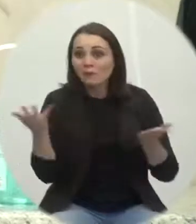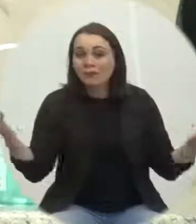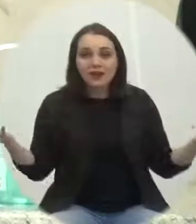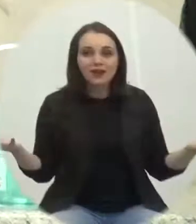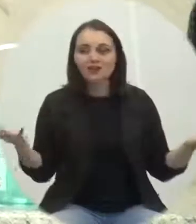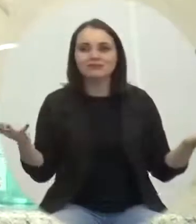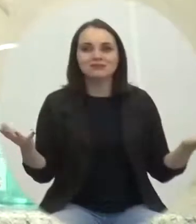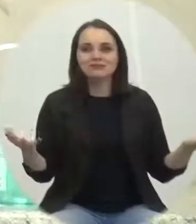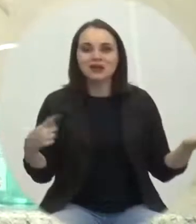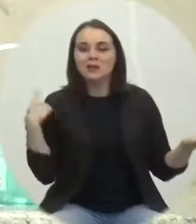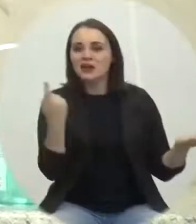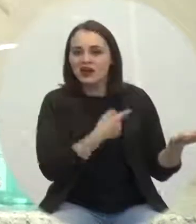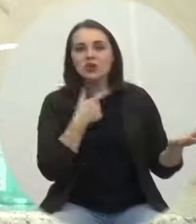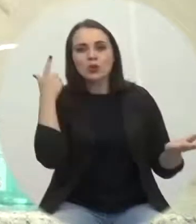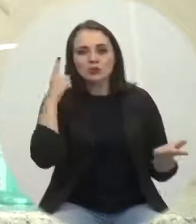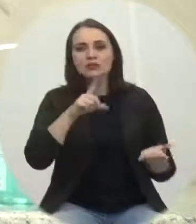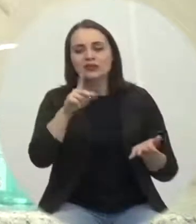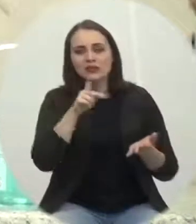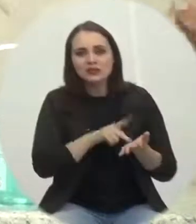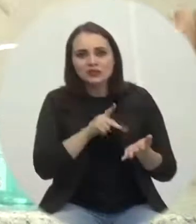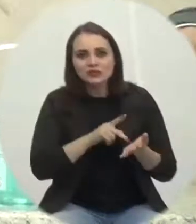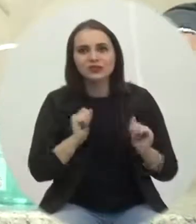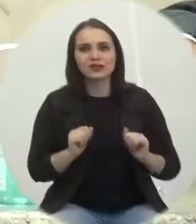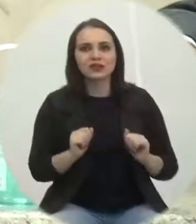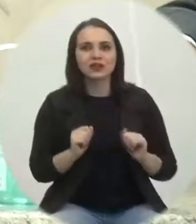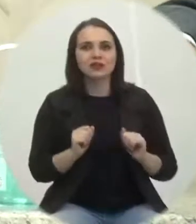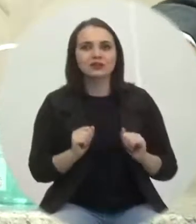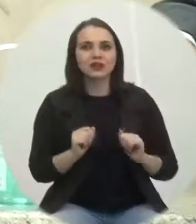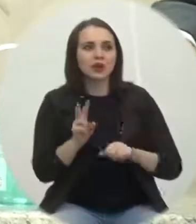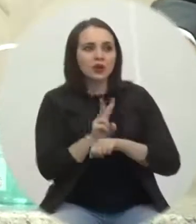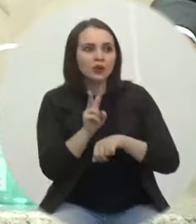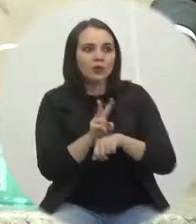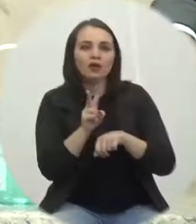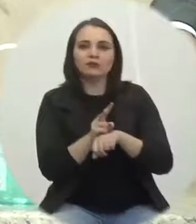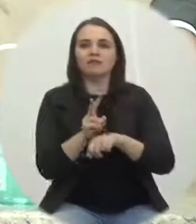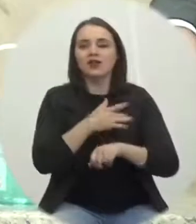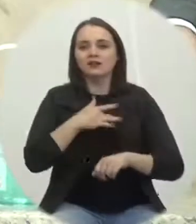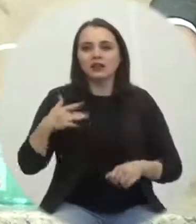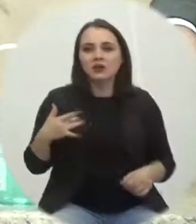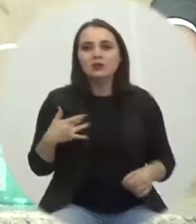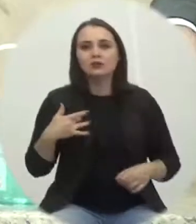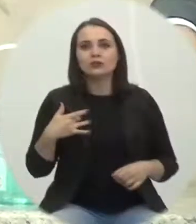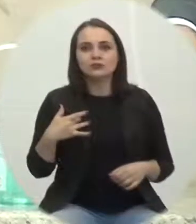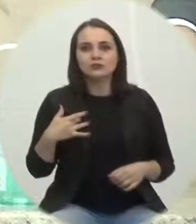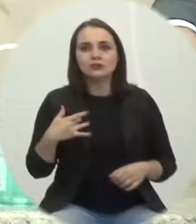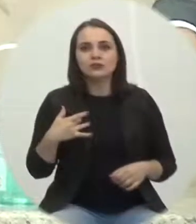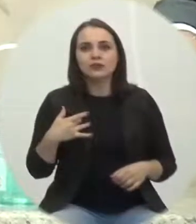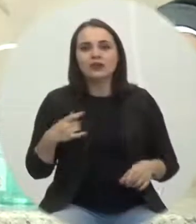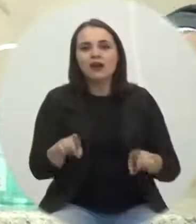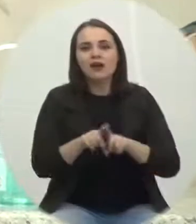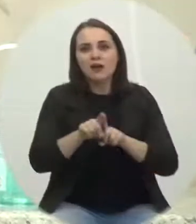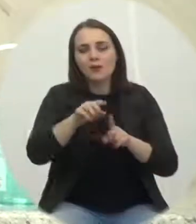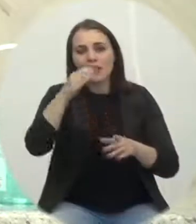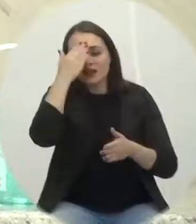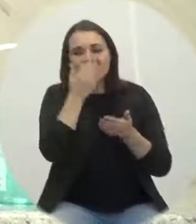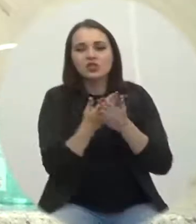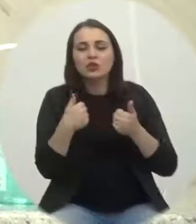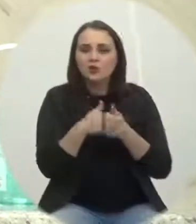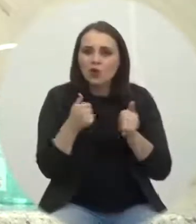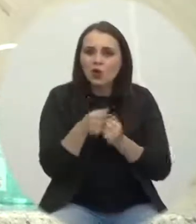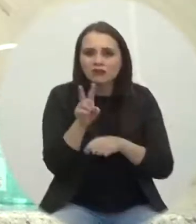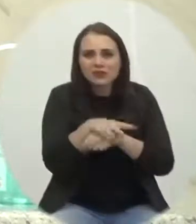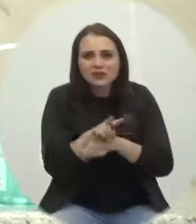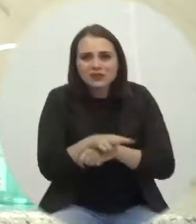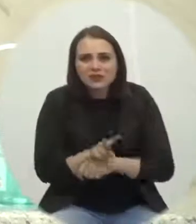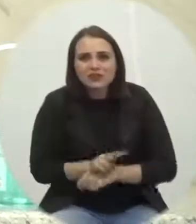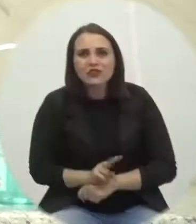para que a gente consiga reservar isso aí. Eu também dei uma olhada nos ônibus, está sendo a parte fiscalizada, mas